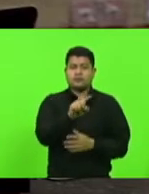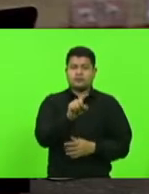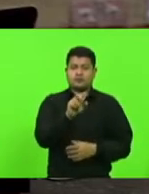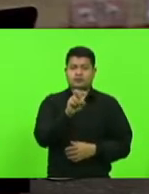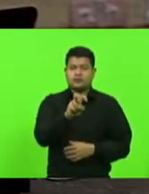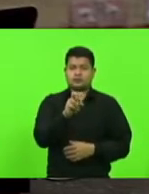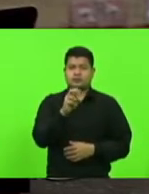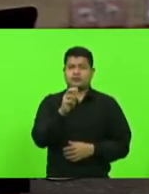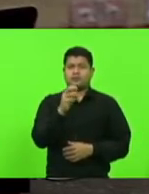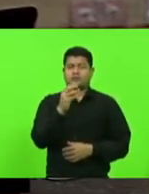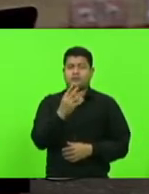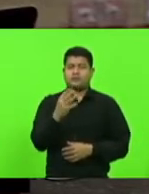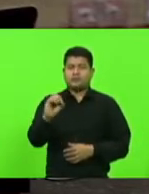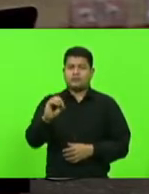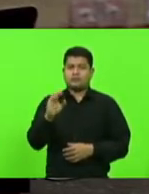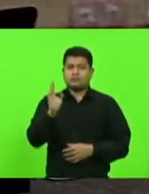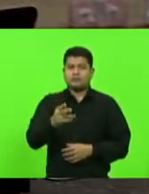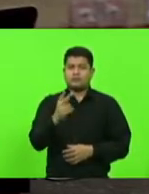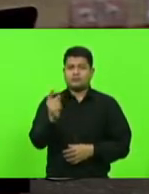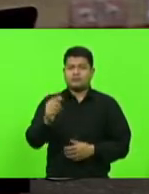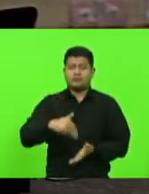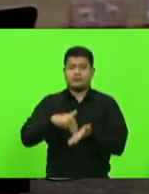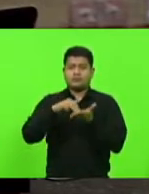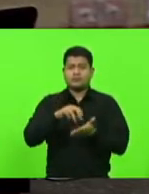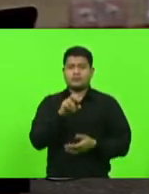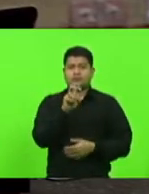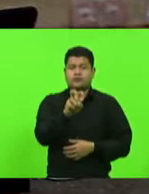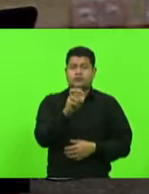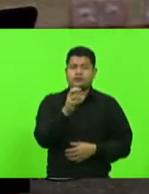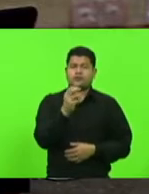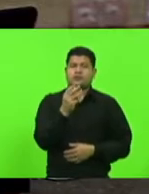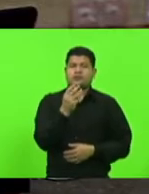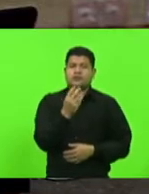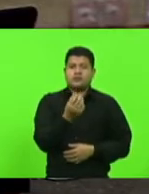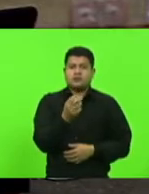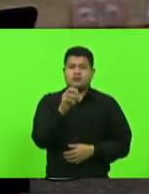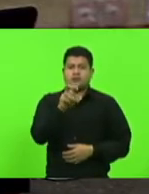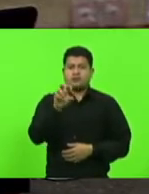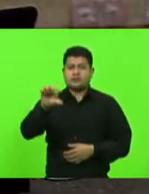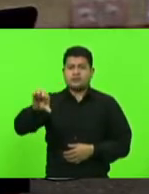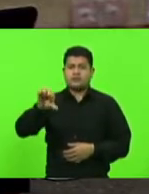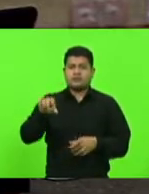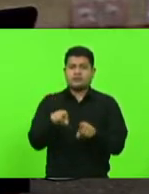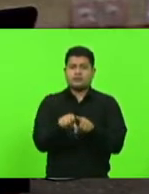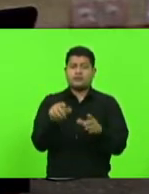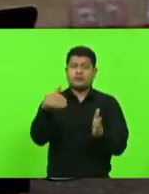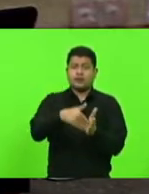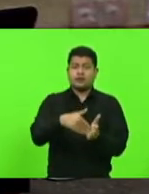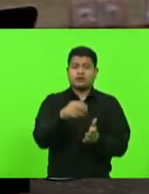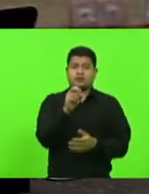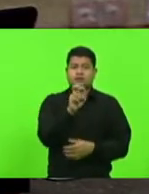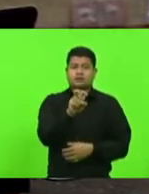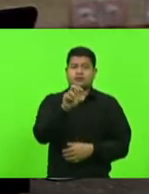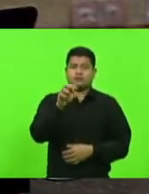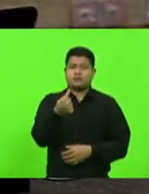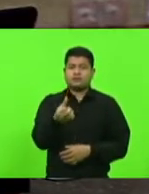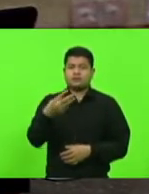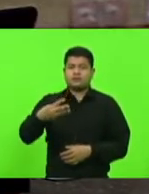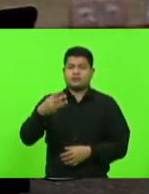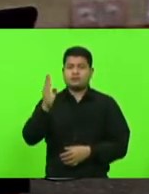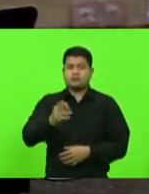nº 559 a 563.2021. Dando continuidade à ordem do dia,